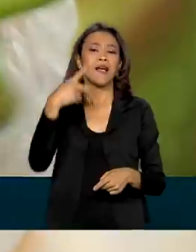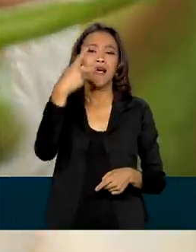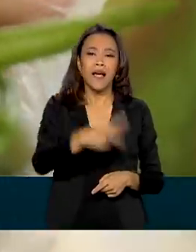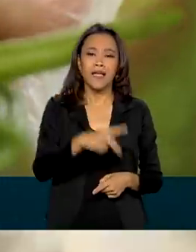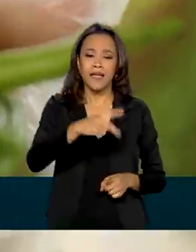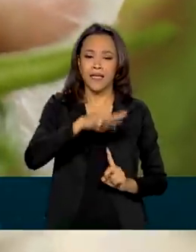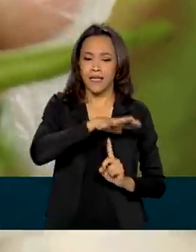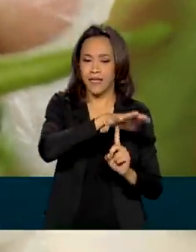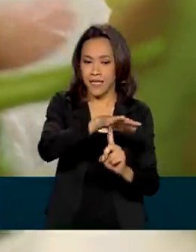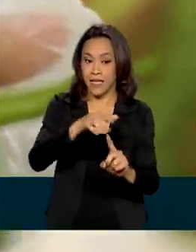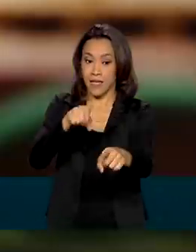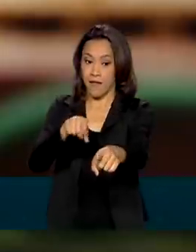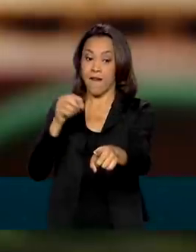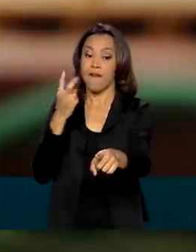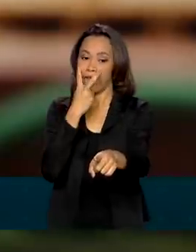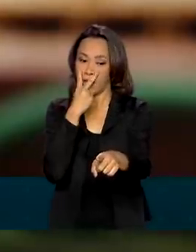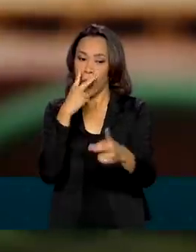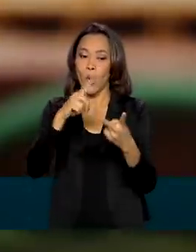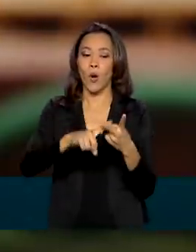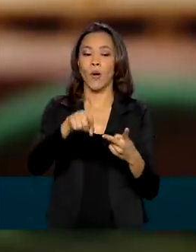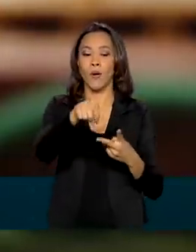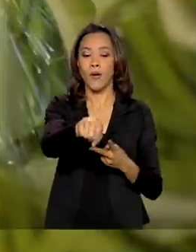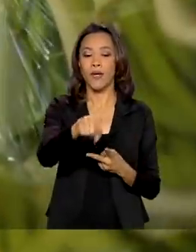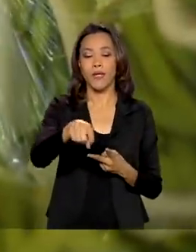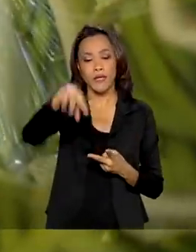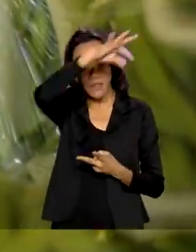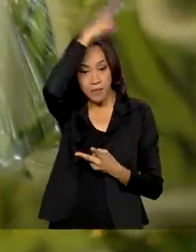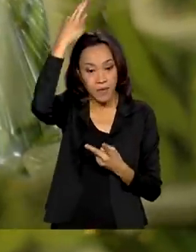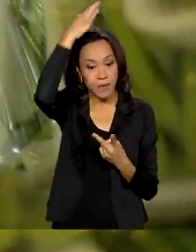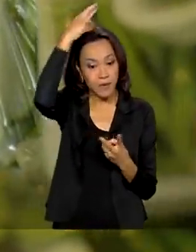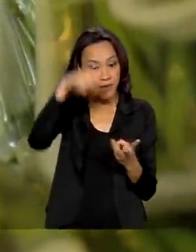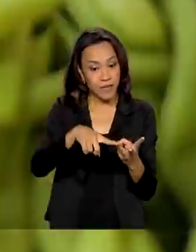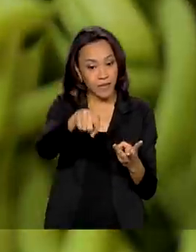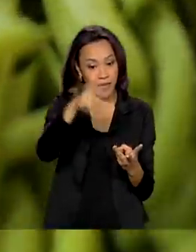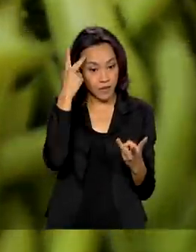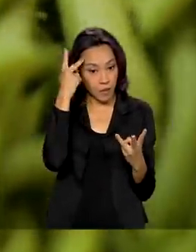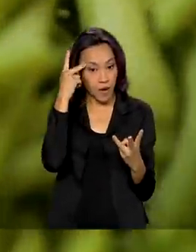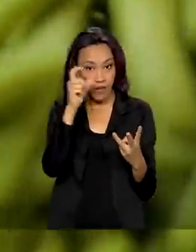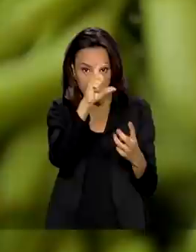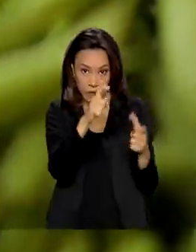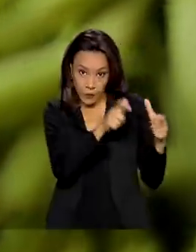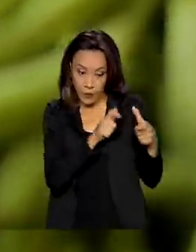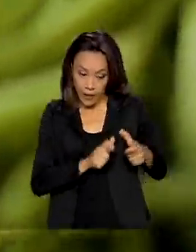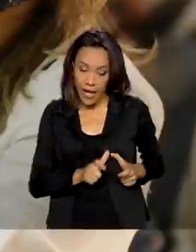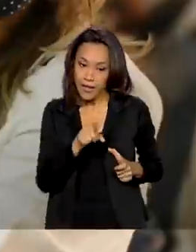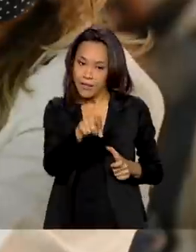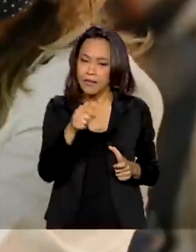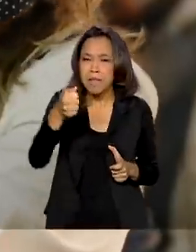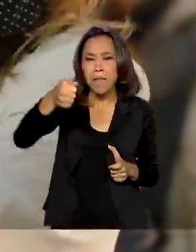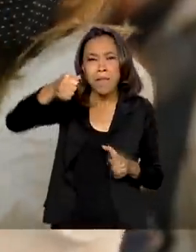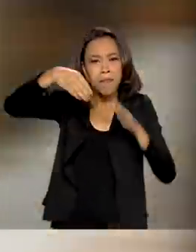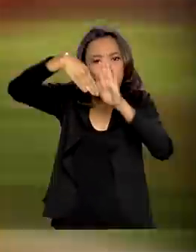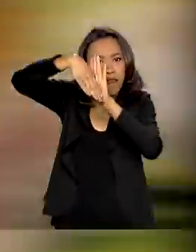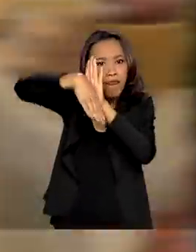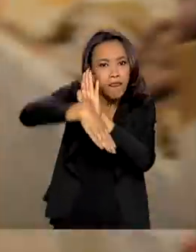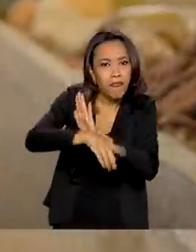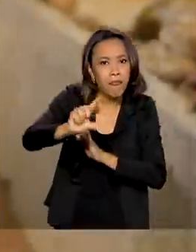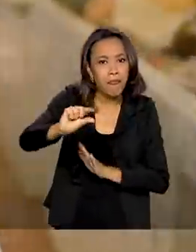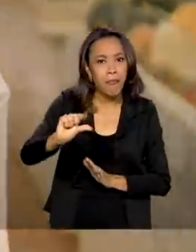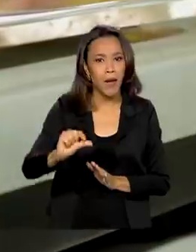Vitória, Espírito Santo e Cea Géspede, São Paulo, capital, registraram as maiores quedas.